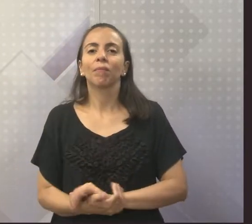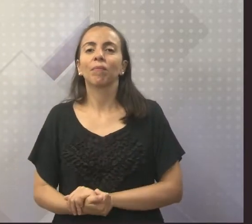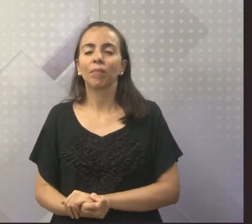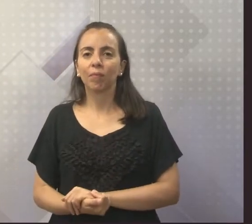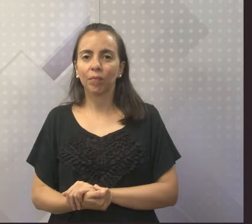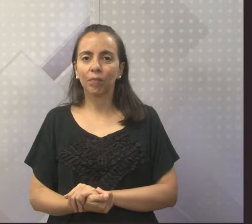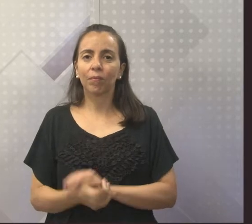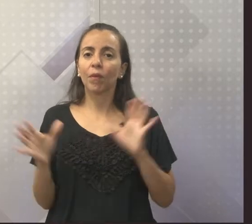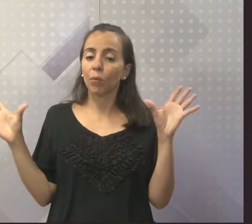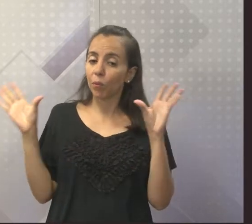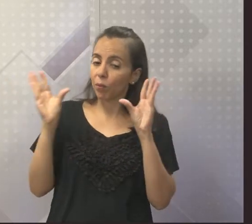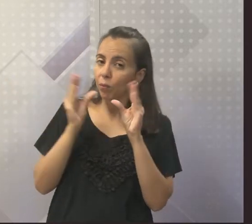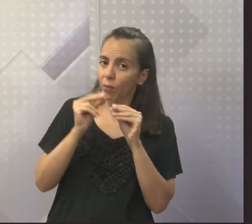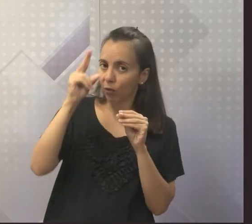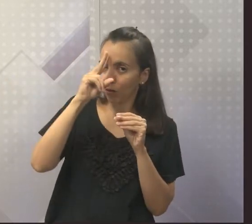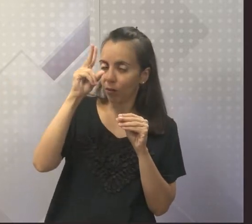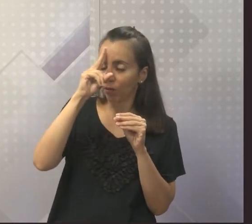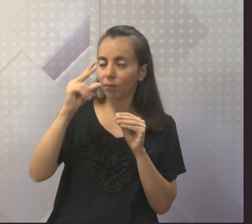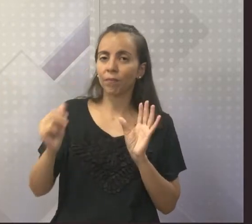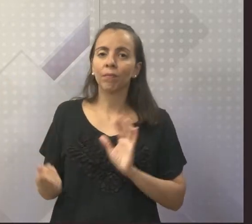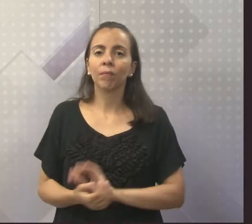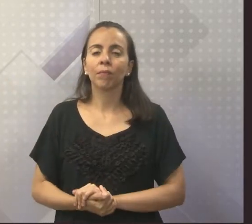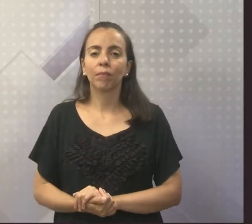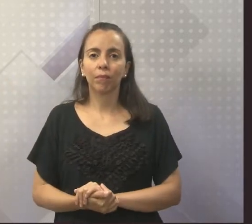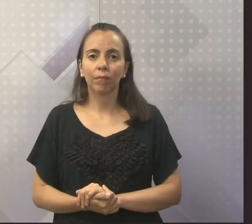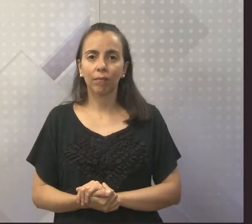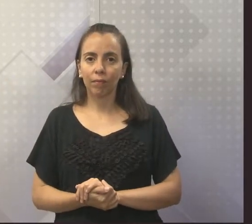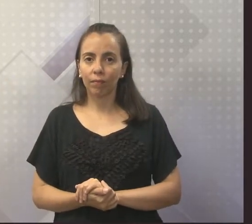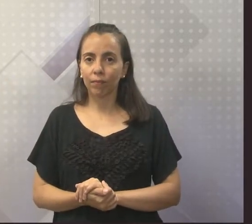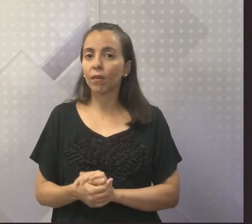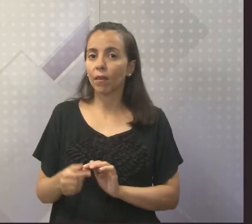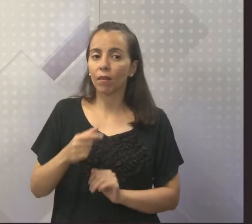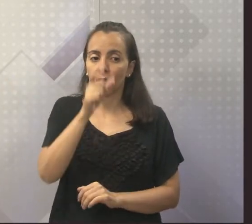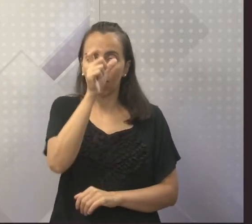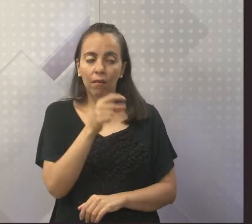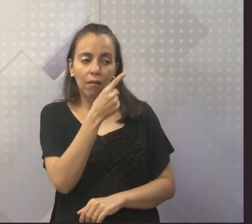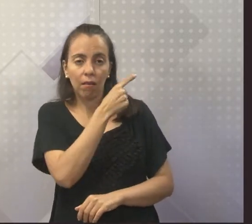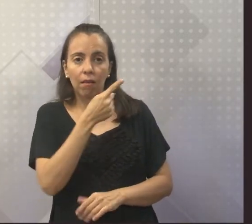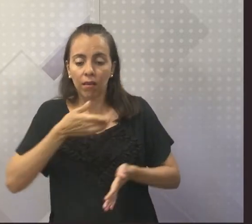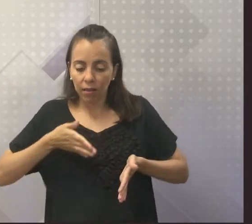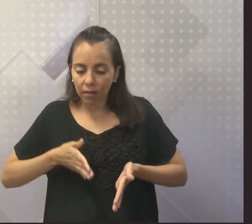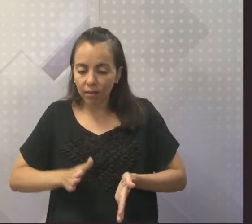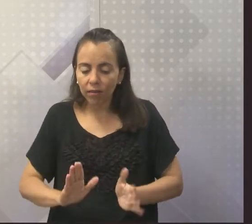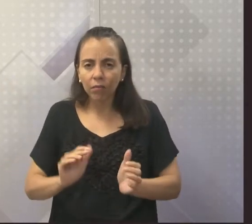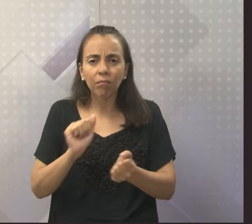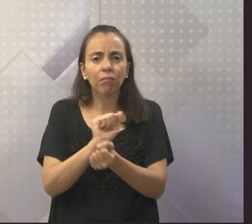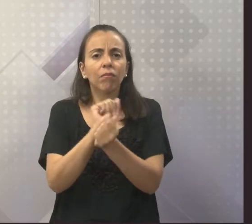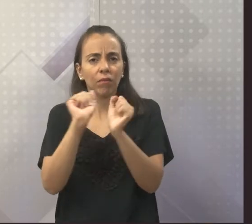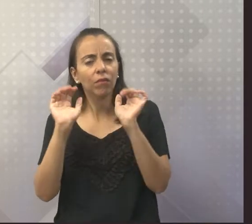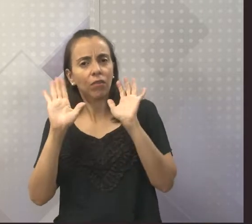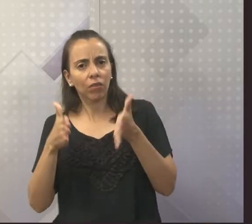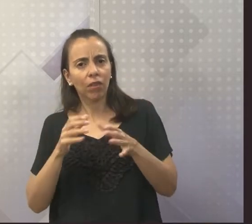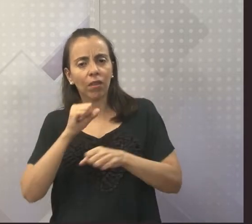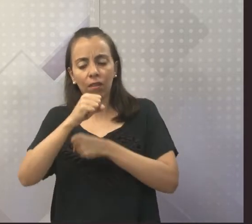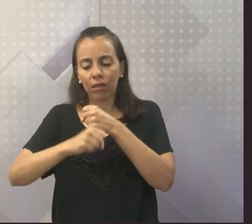vou tentar resumir, pessoal, certo? Nascido livre em 1830,